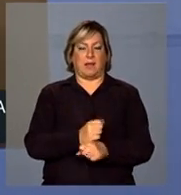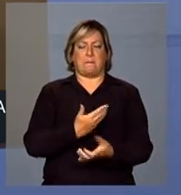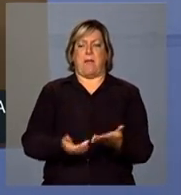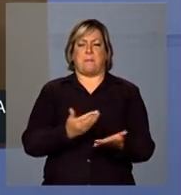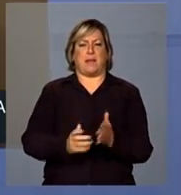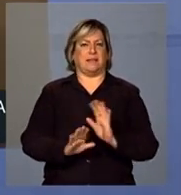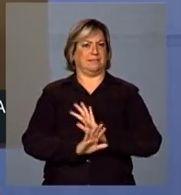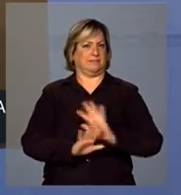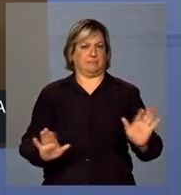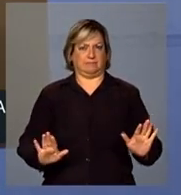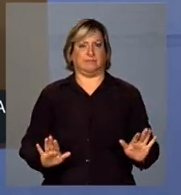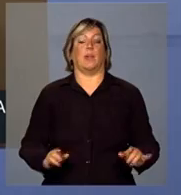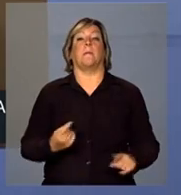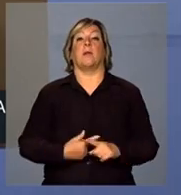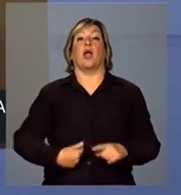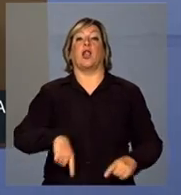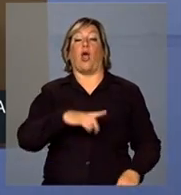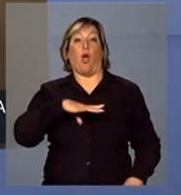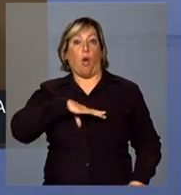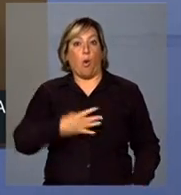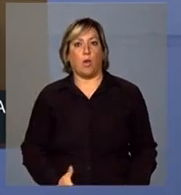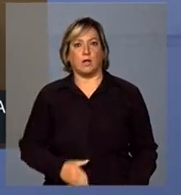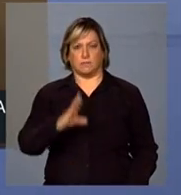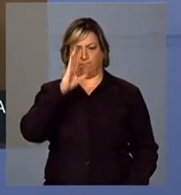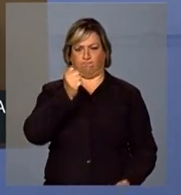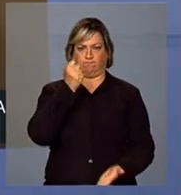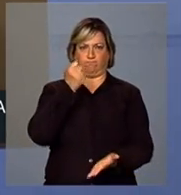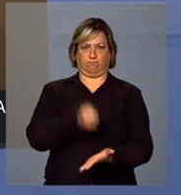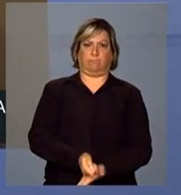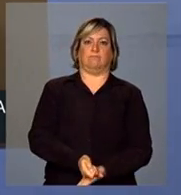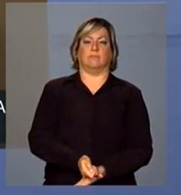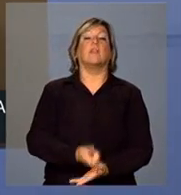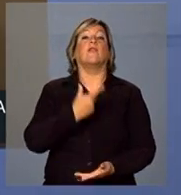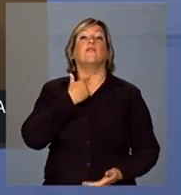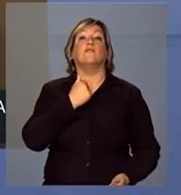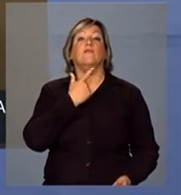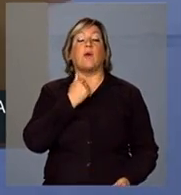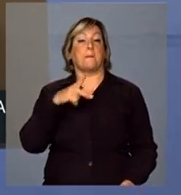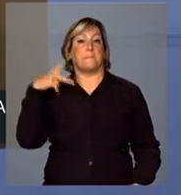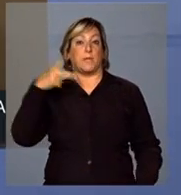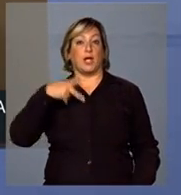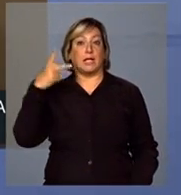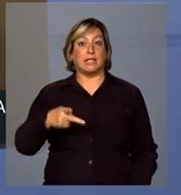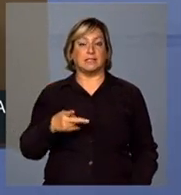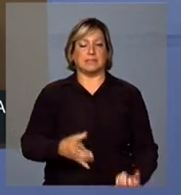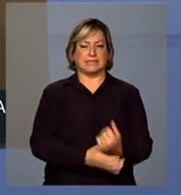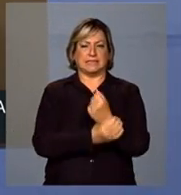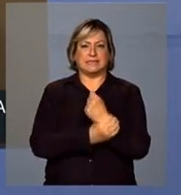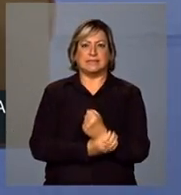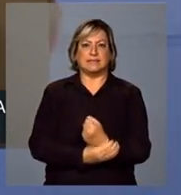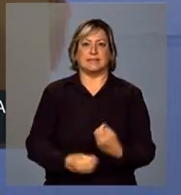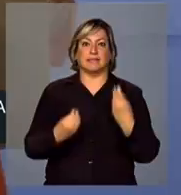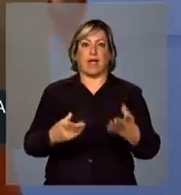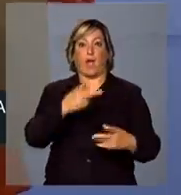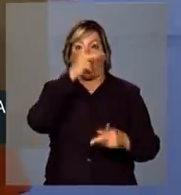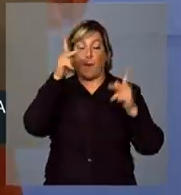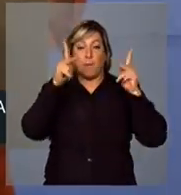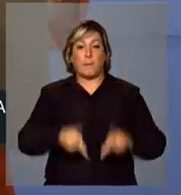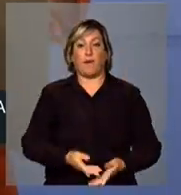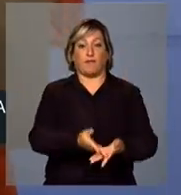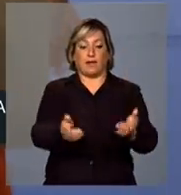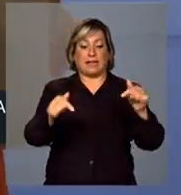temos coragem, determinação e vontade política de assegurar que o povo